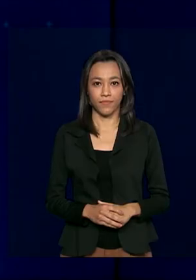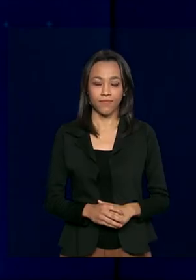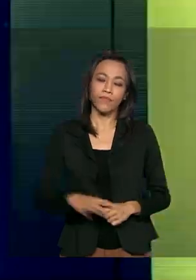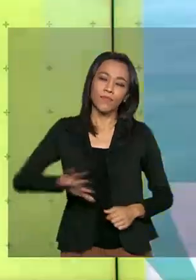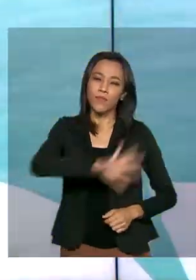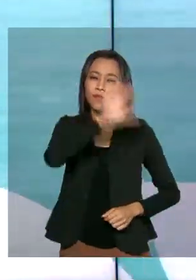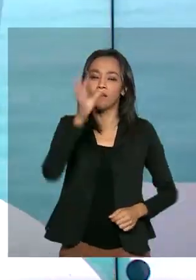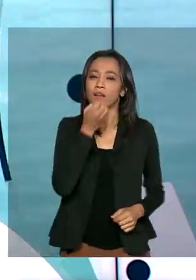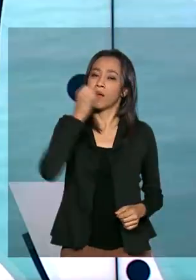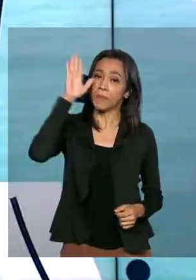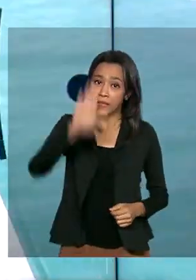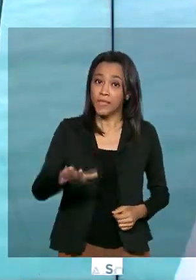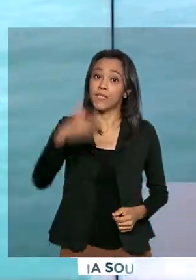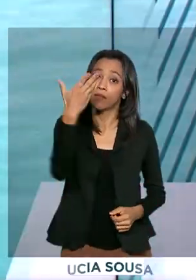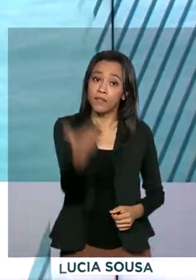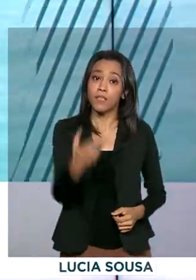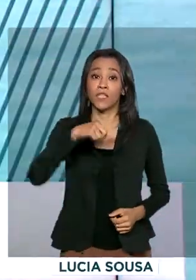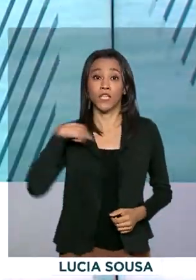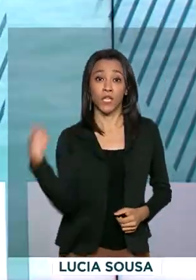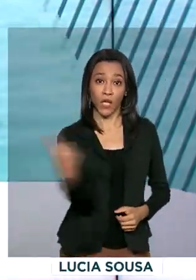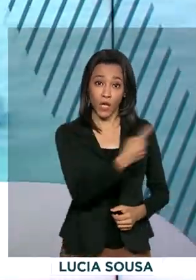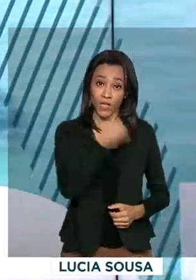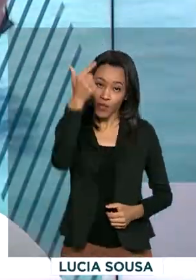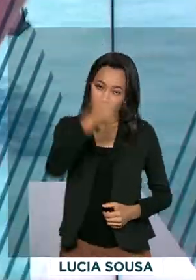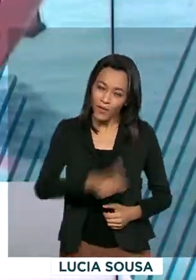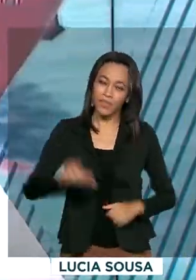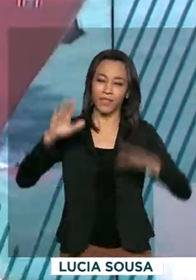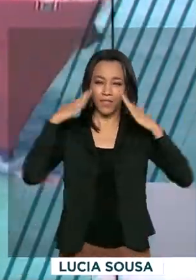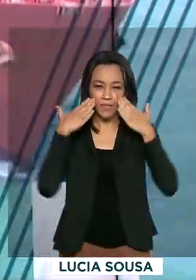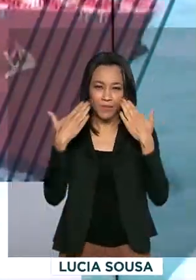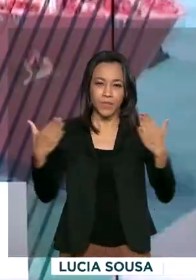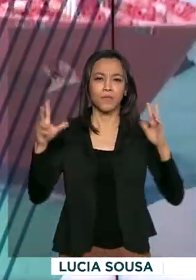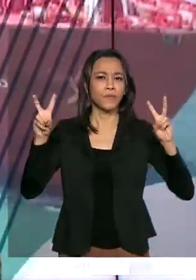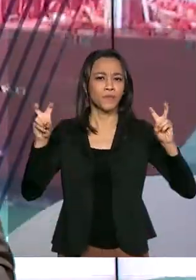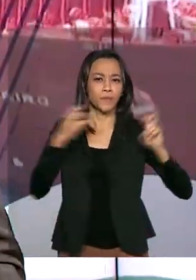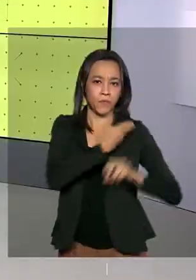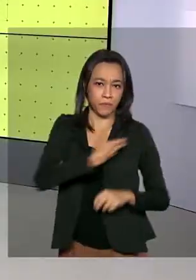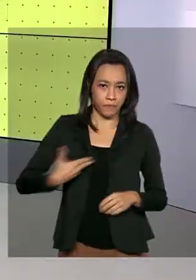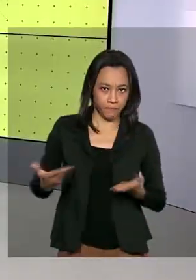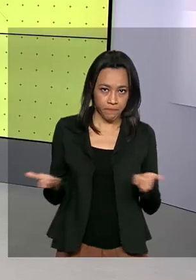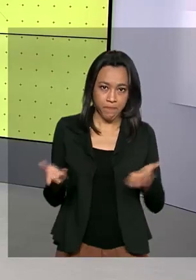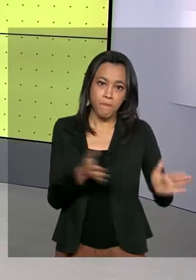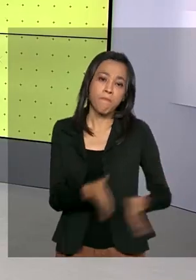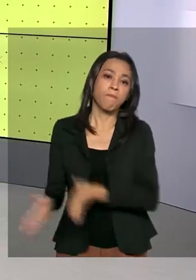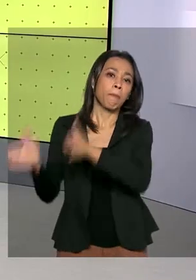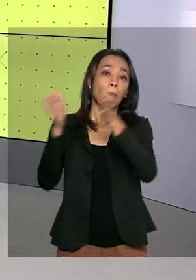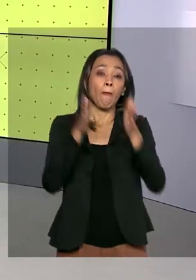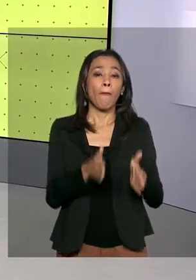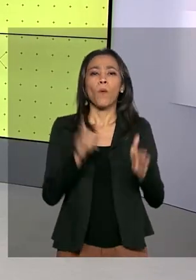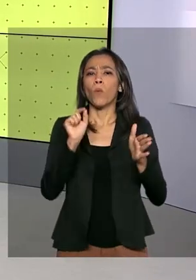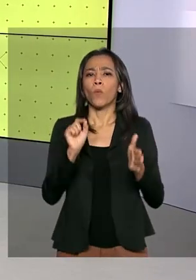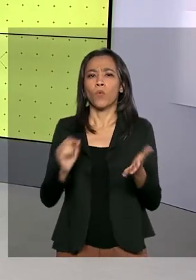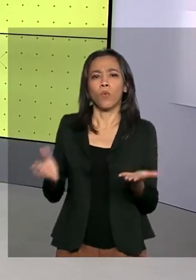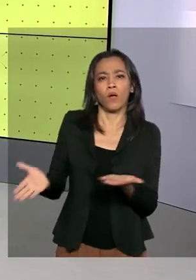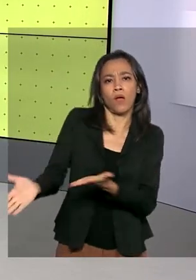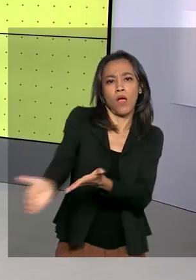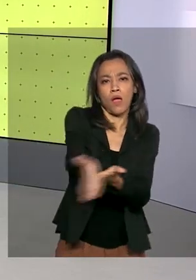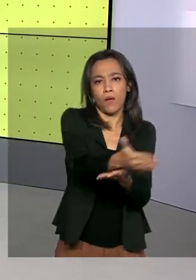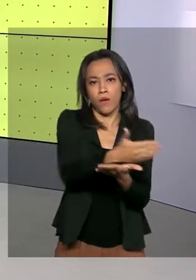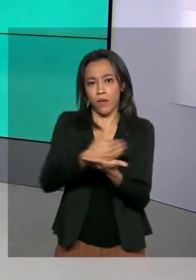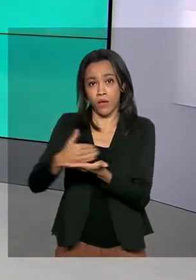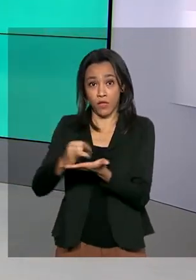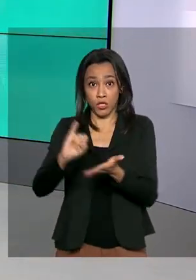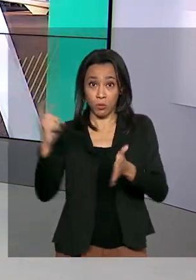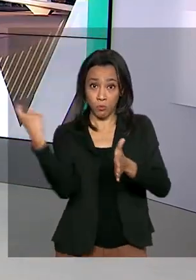Olá, boa tarde para você. Estamos de volta com mais uma edição do Governo Agora. A arrecadação de impostos no país